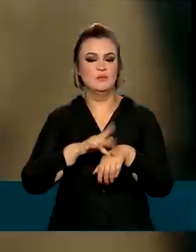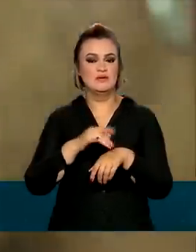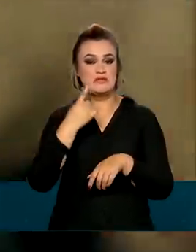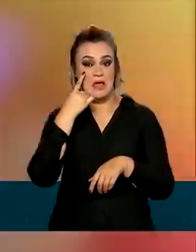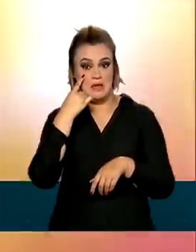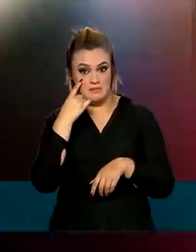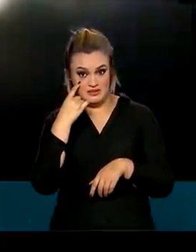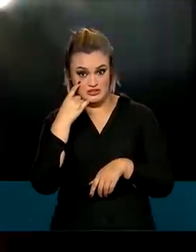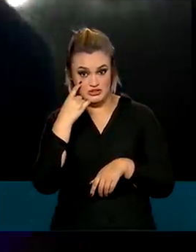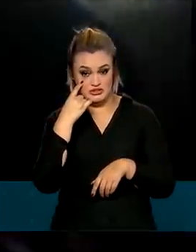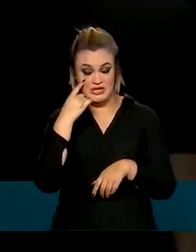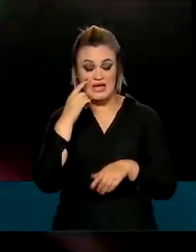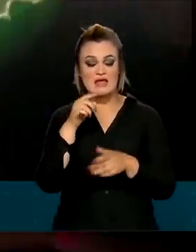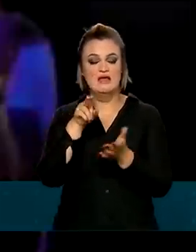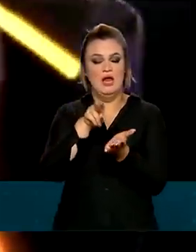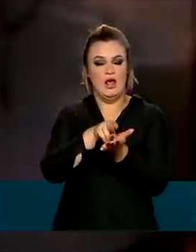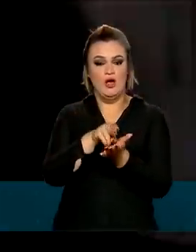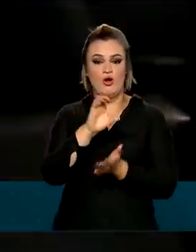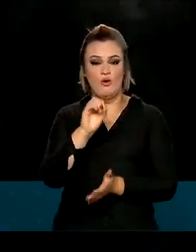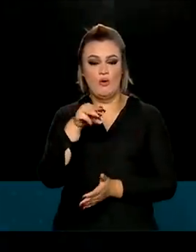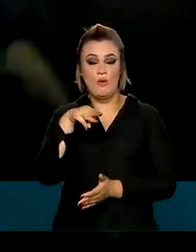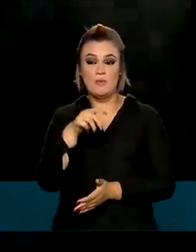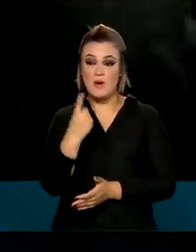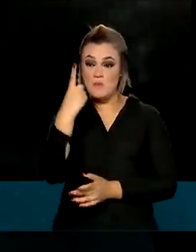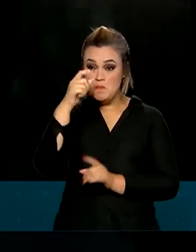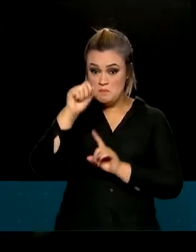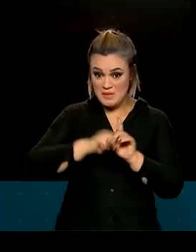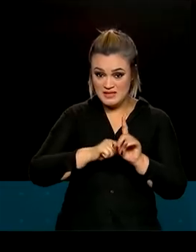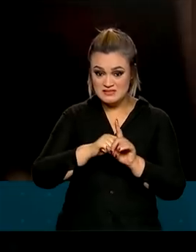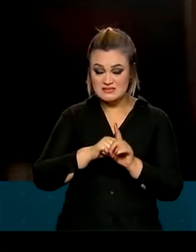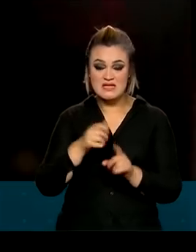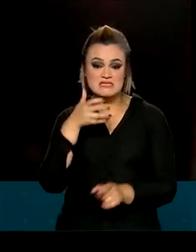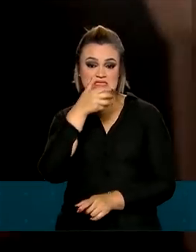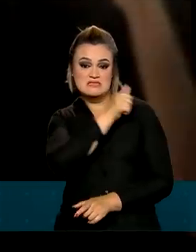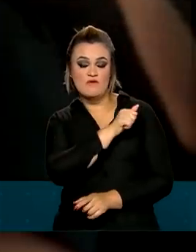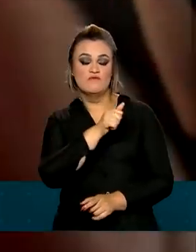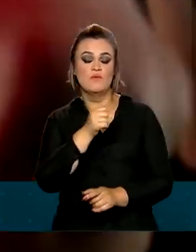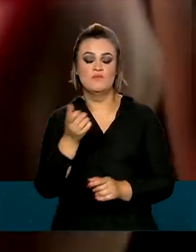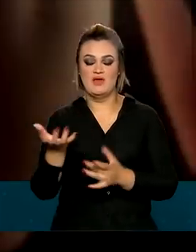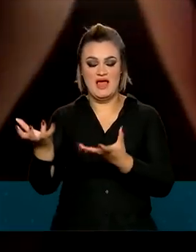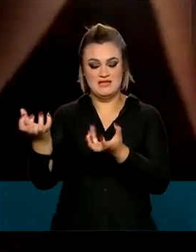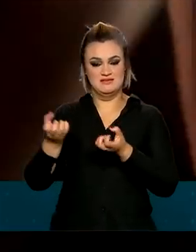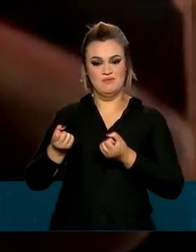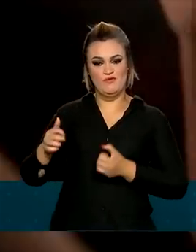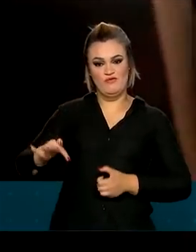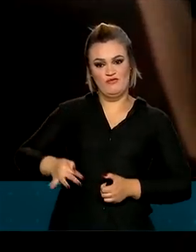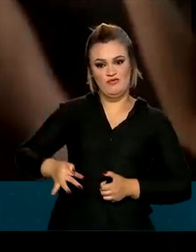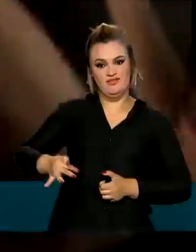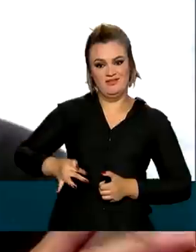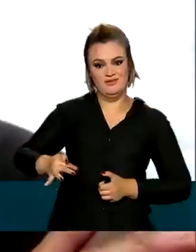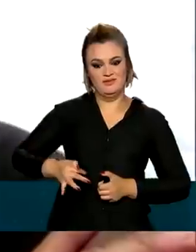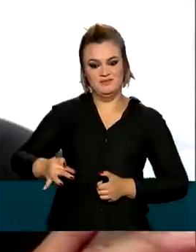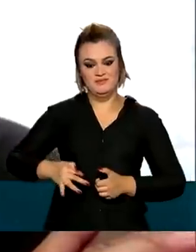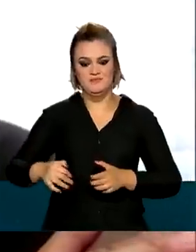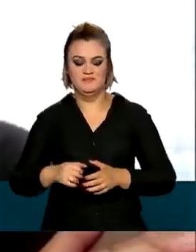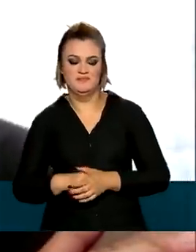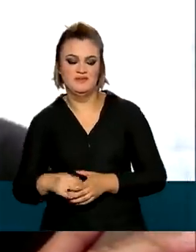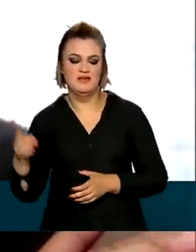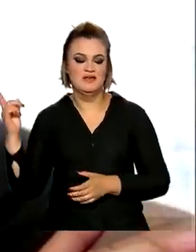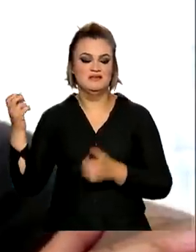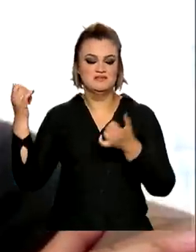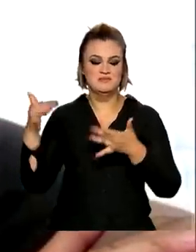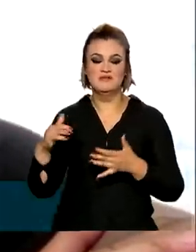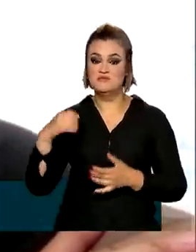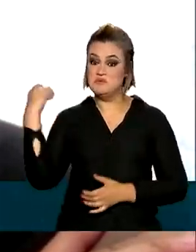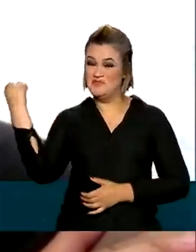Depois de ficar em coma profundo por um mês, foi salvo graças a um transplante de órgãos. O meu caso foi